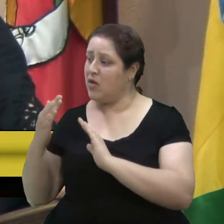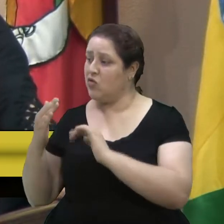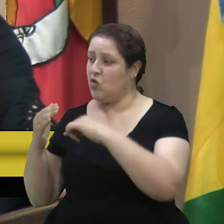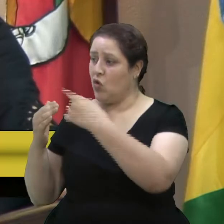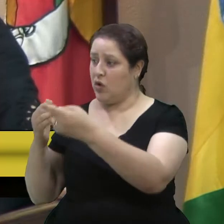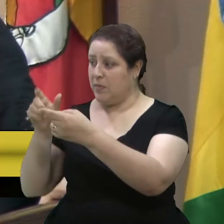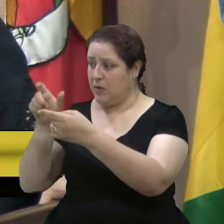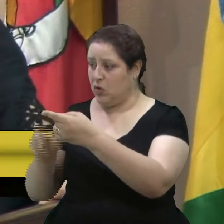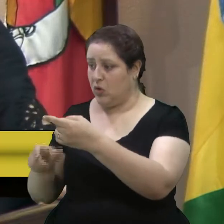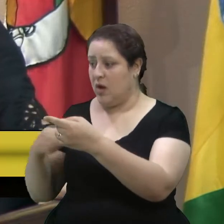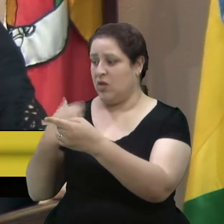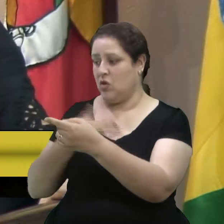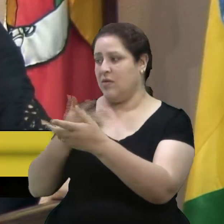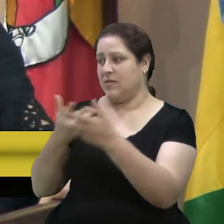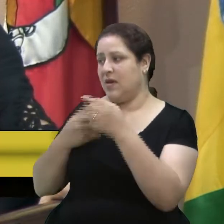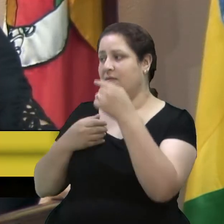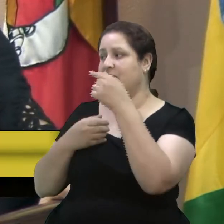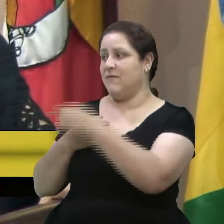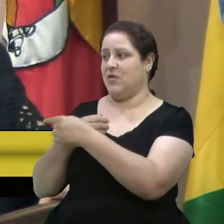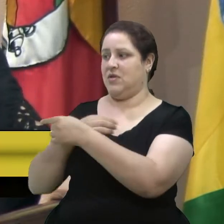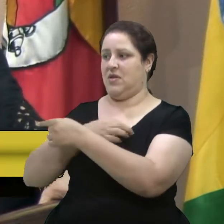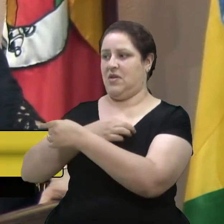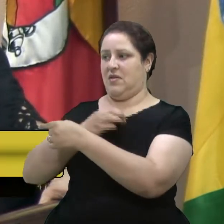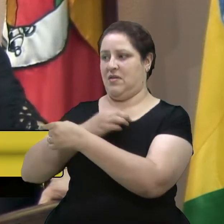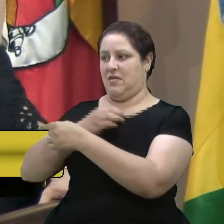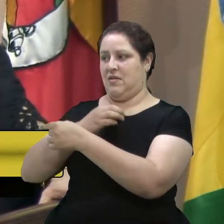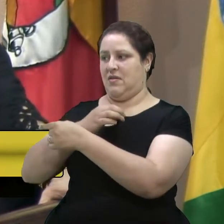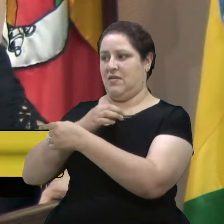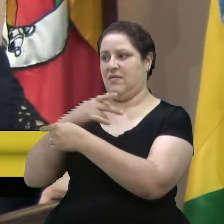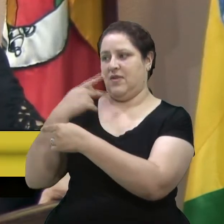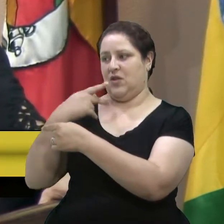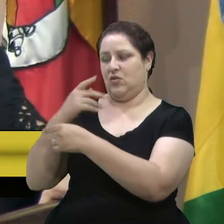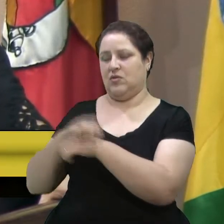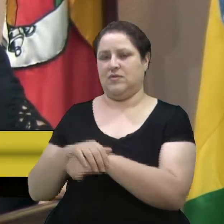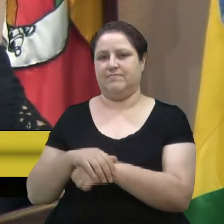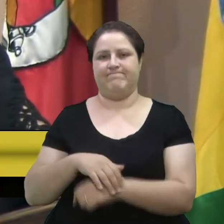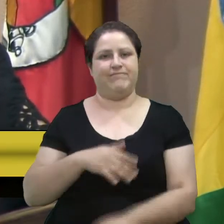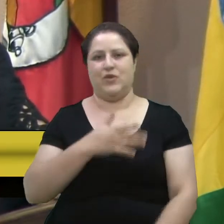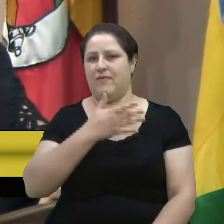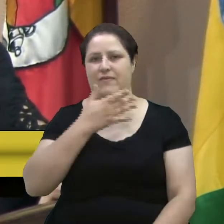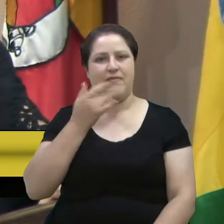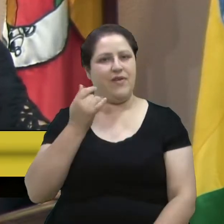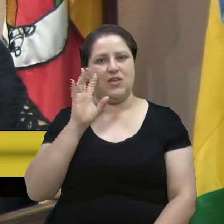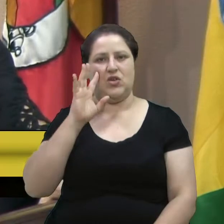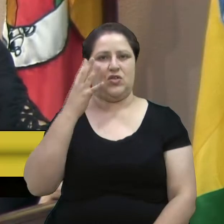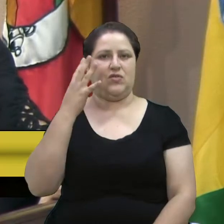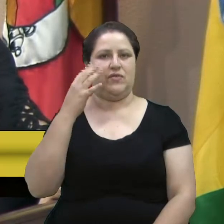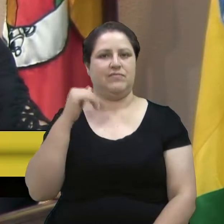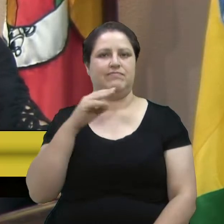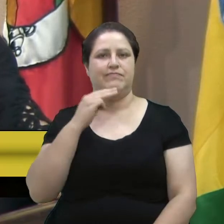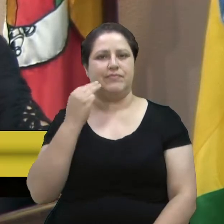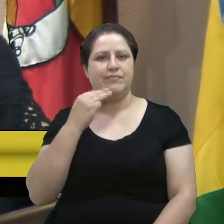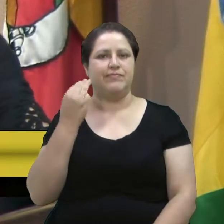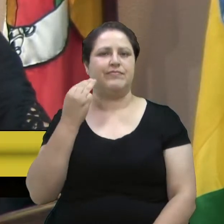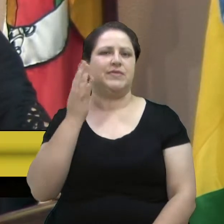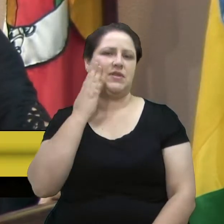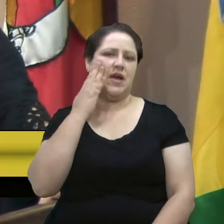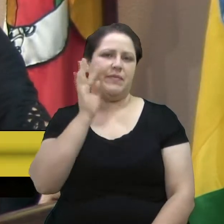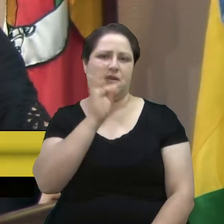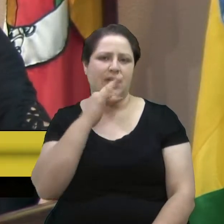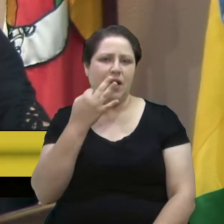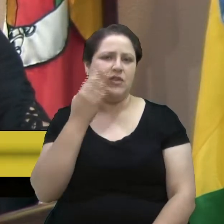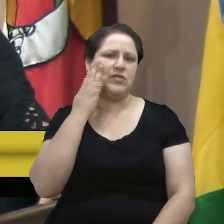E não foi fácil tomar essa decisão. Nós, mulheres, sabemos, né, Marisol, a Tati, a